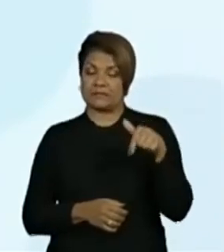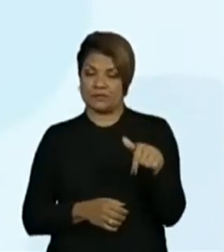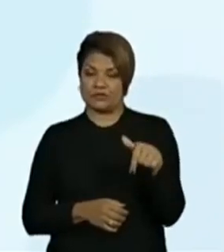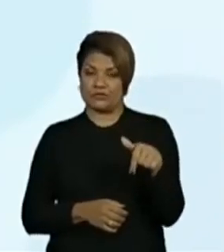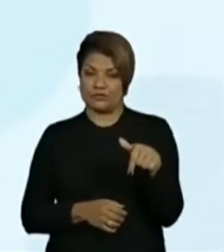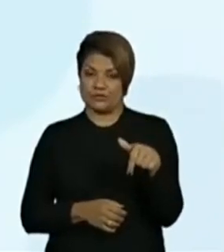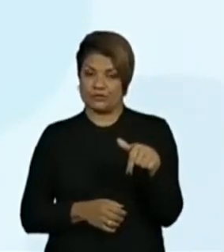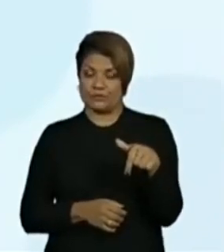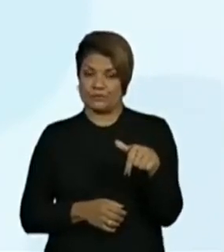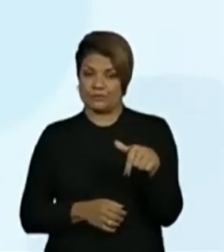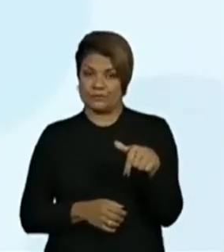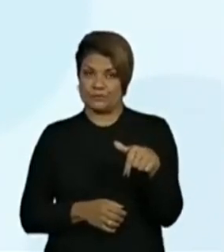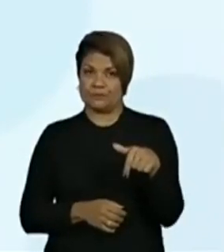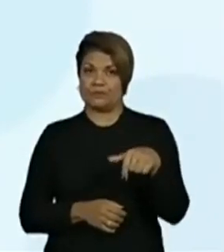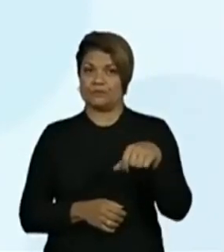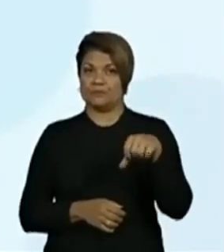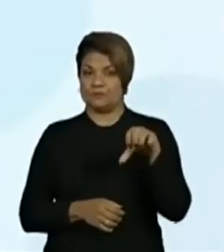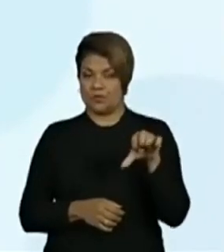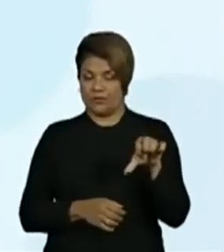sete,